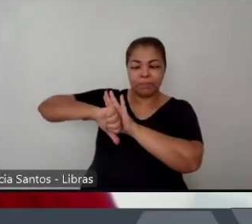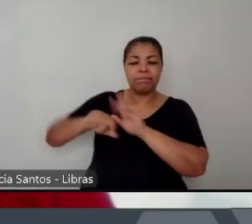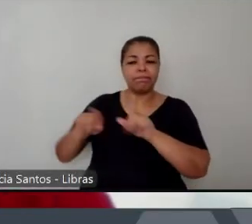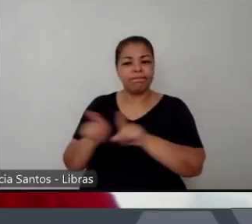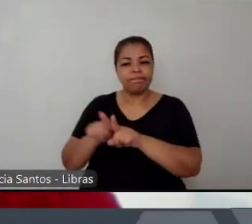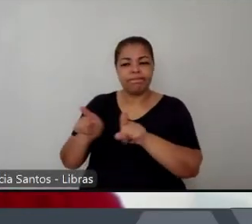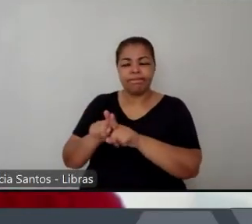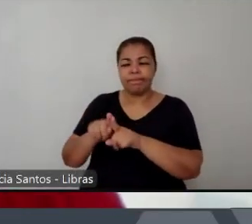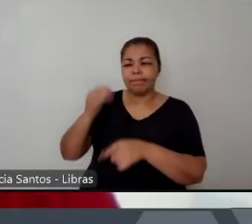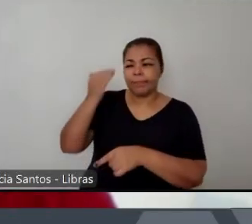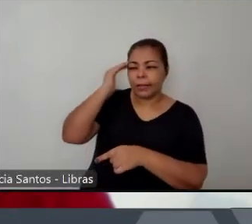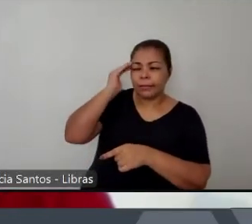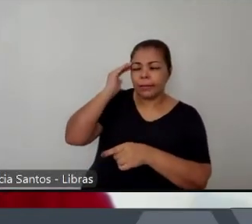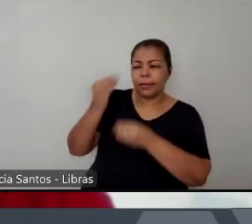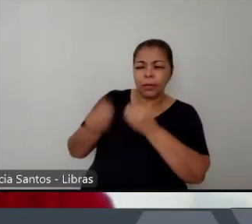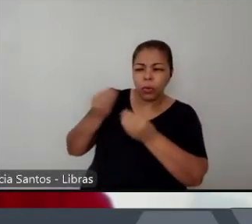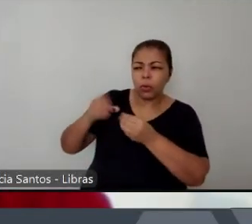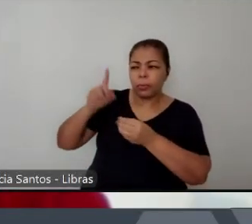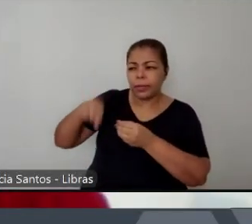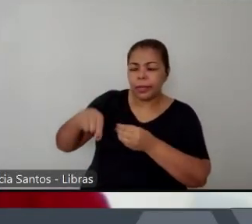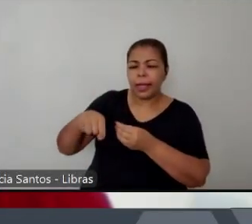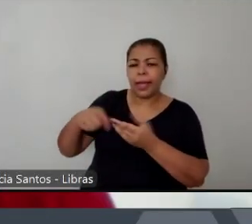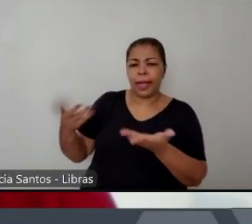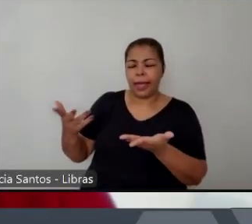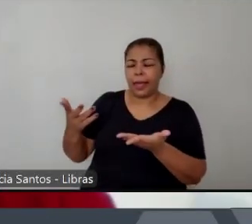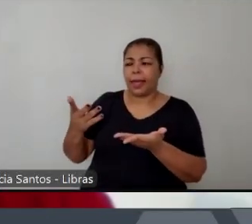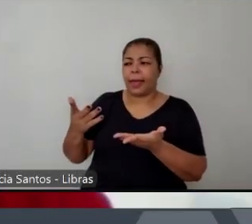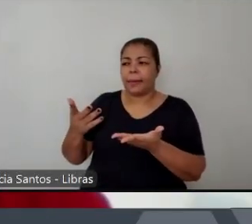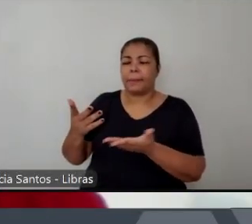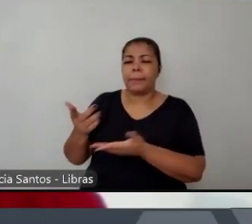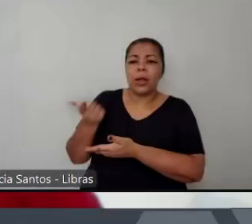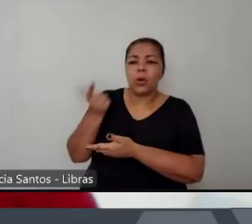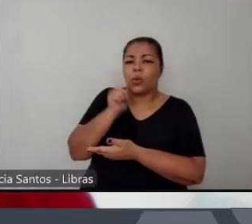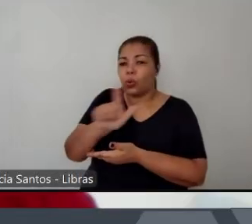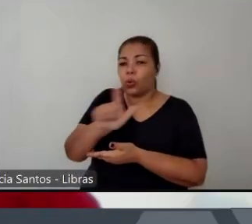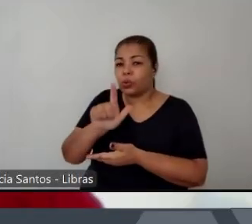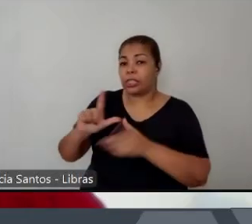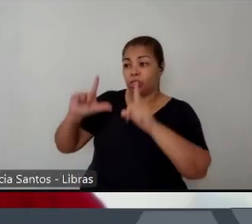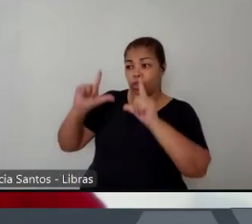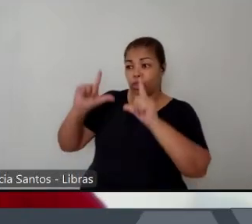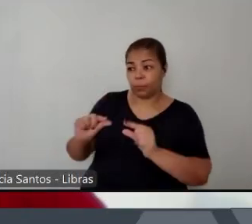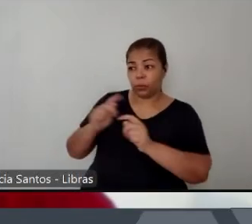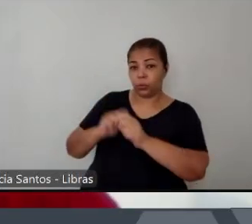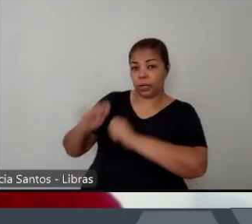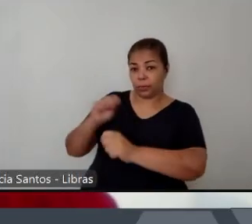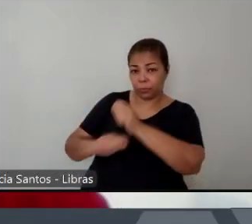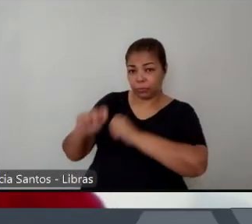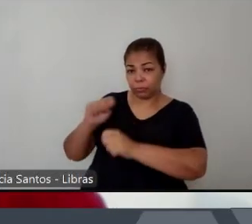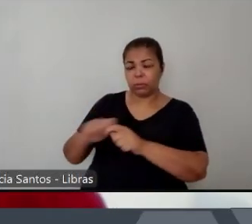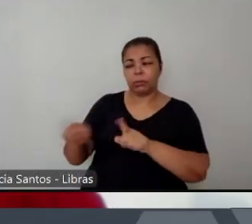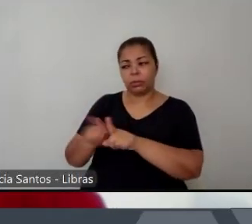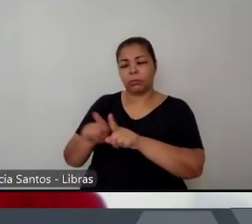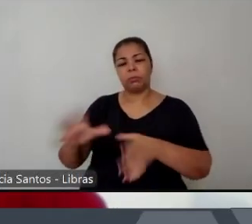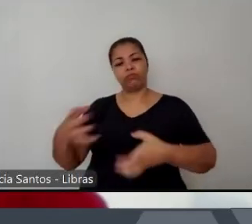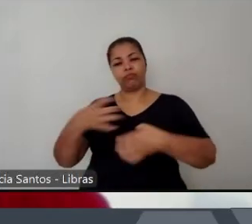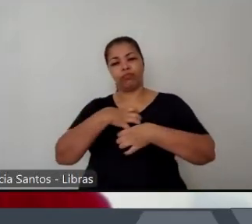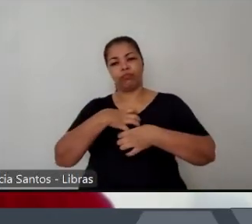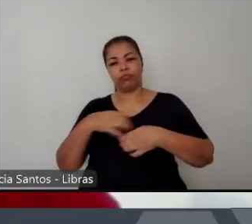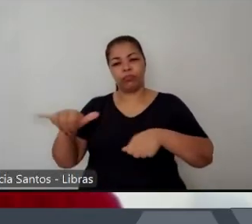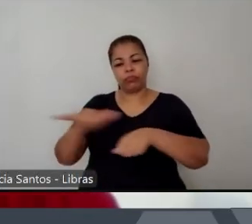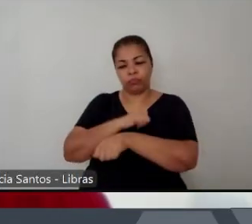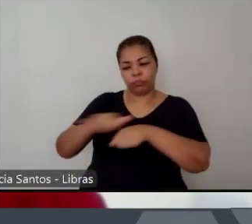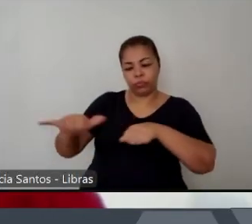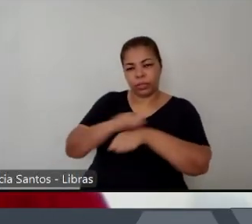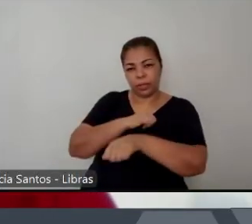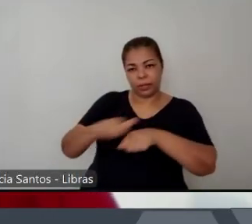economicamente a partir de uma compreensão do todo que você possa agir de forma estratégica para fragilizá-la economicamente